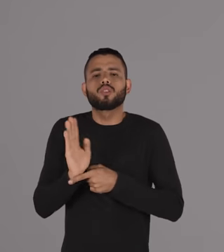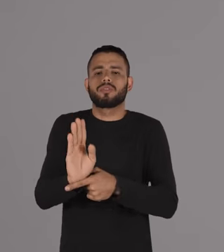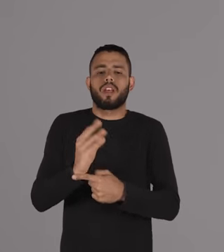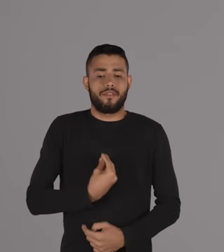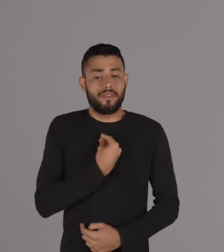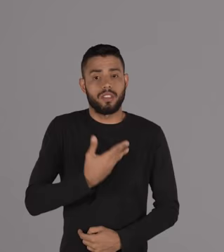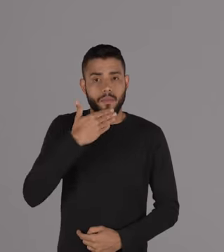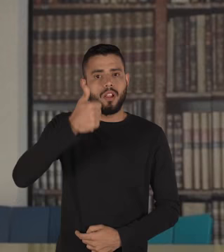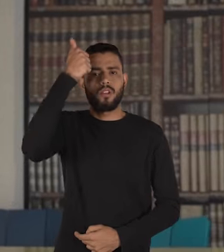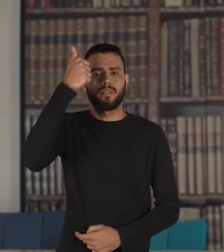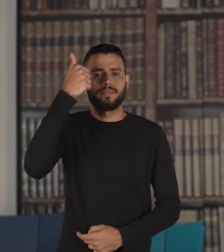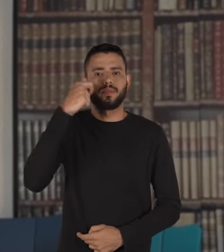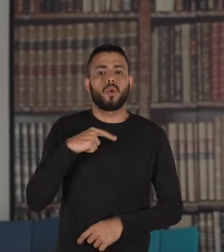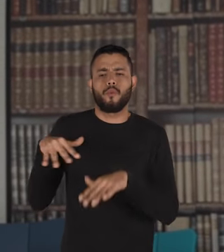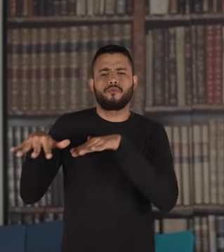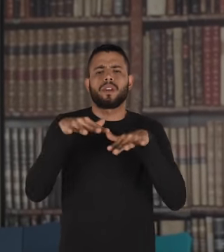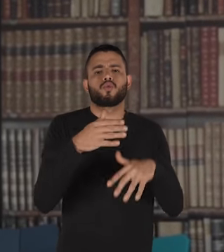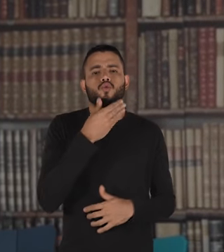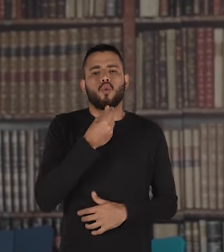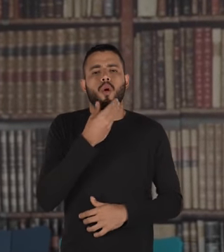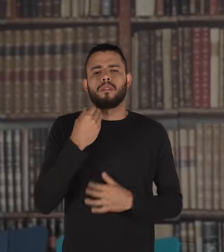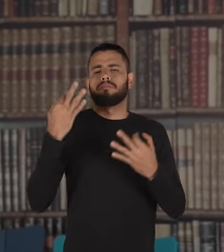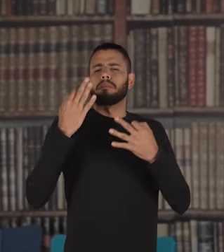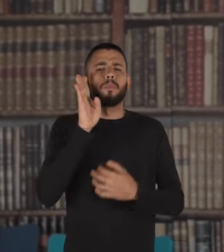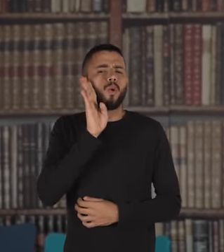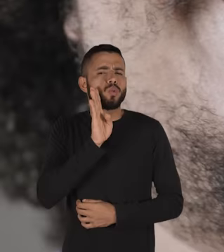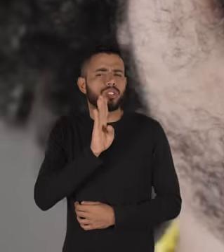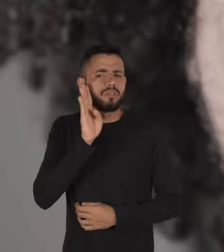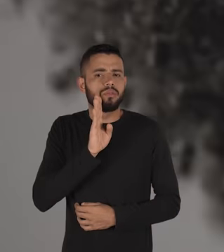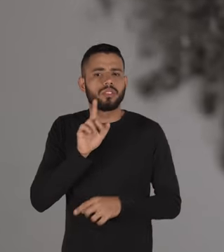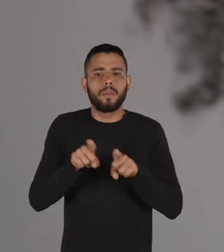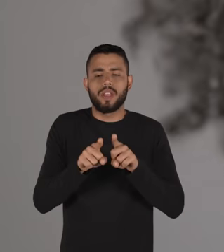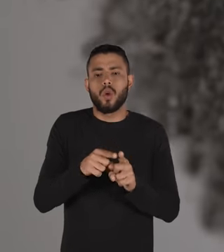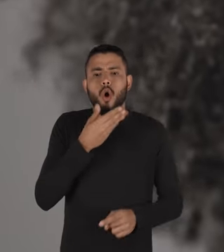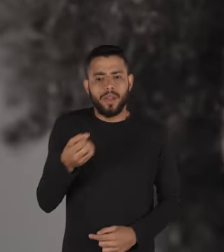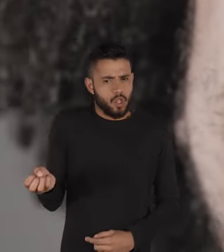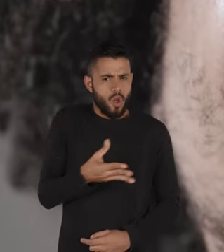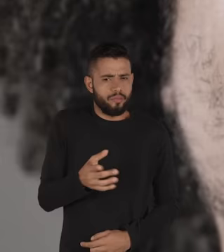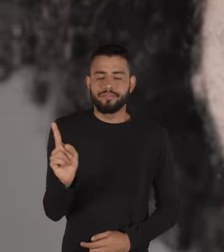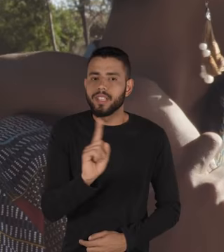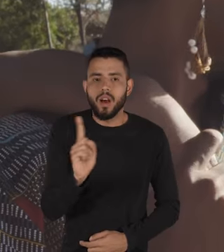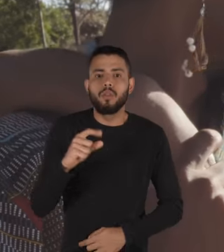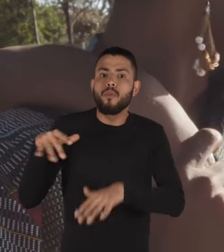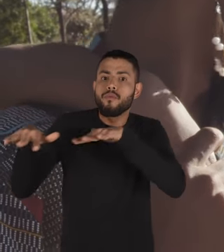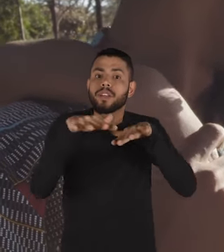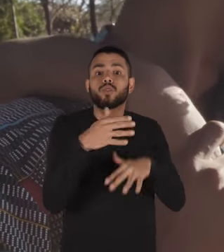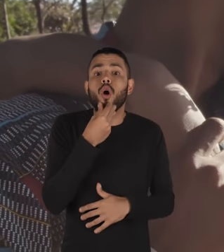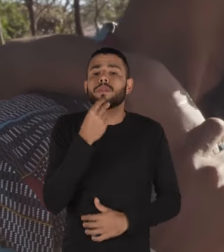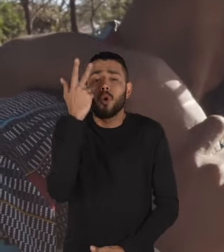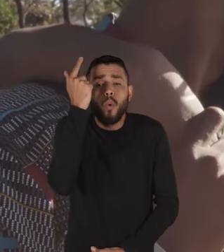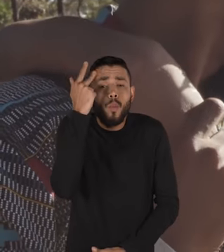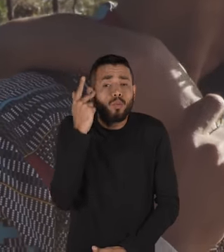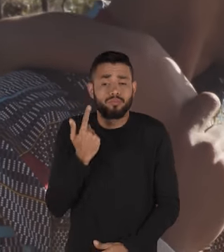ajudarmos a construir vidas melhores não é um movimento de homens virtuosos e bonzinhos muito menos de novos homens é um